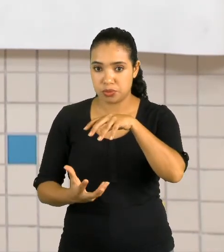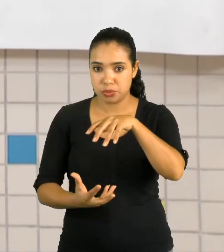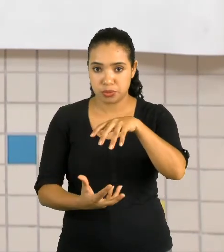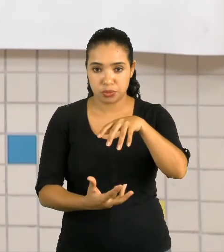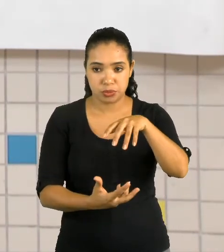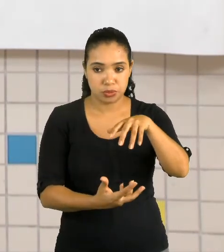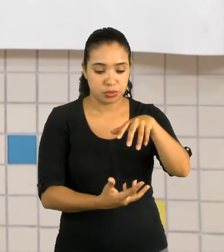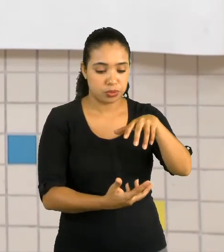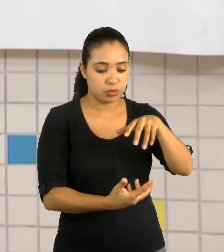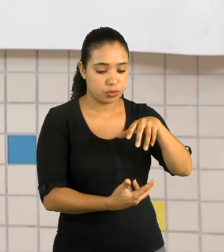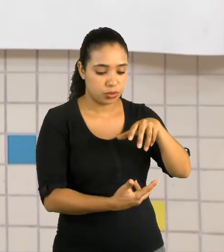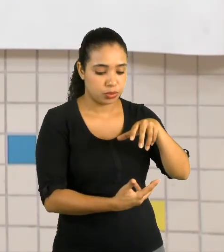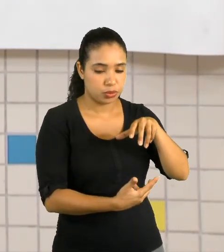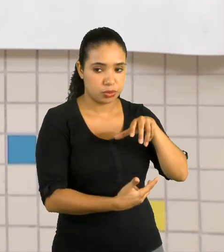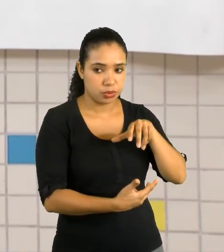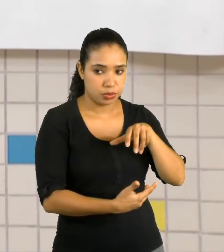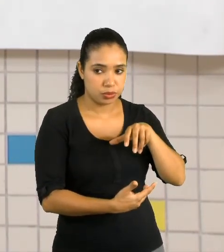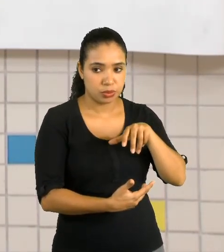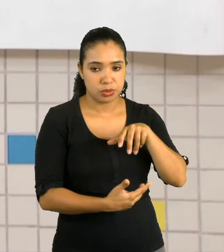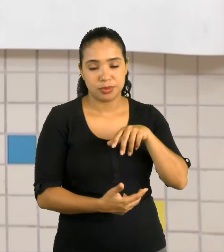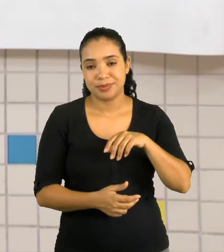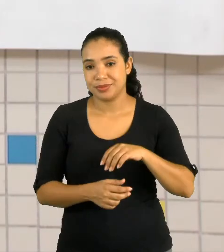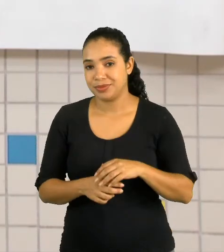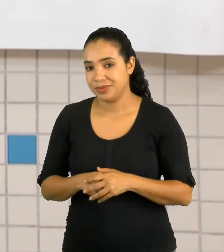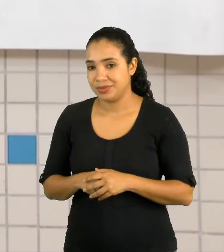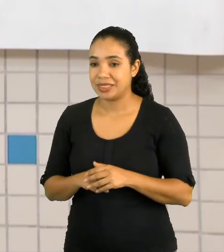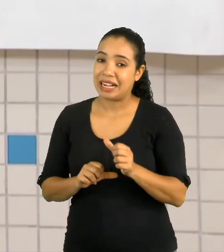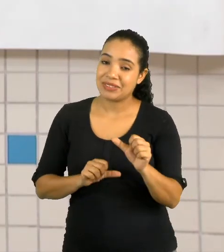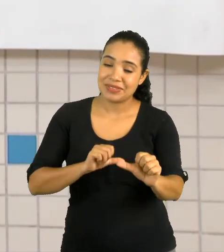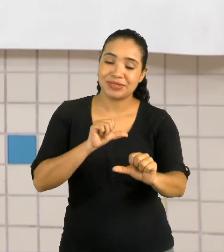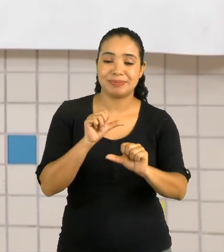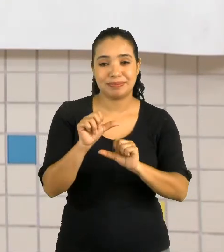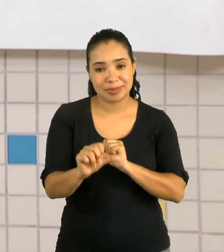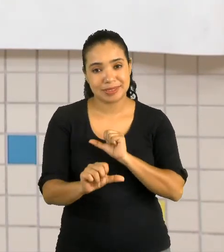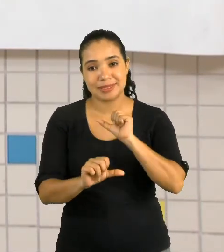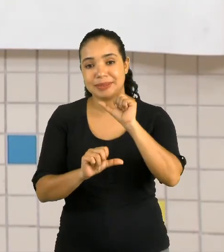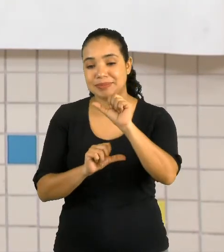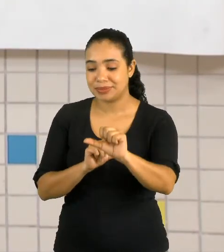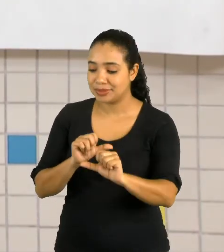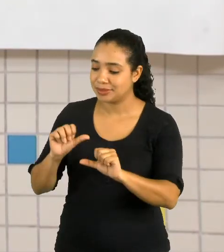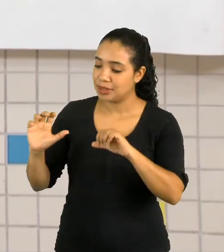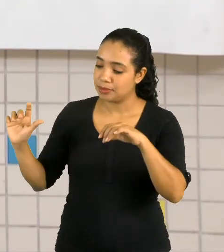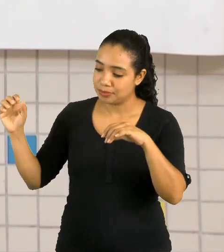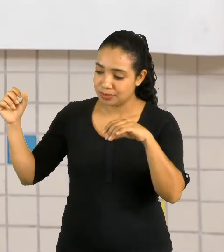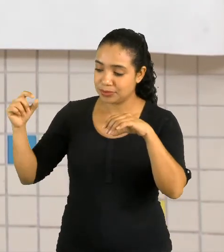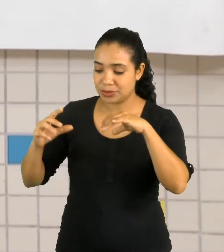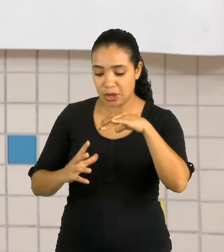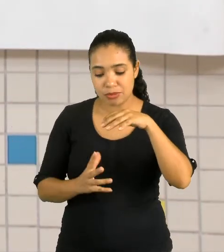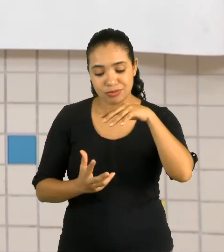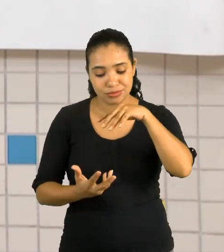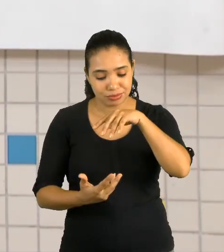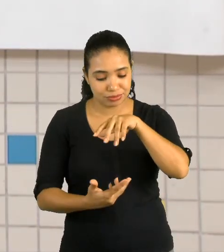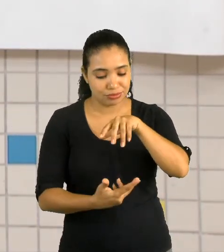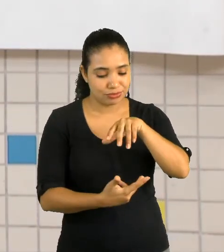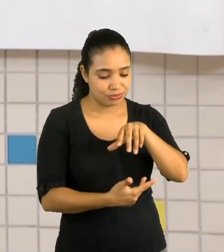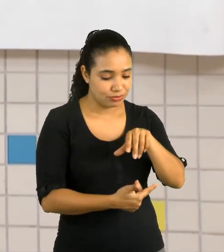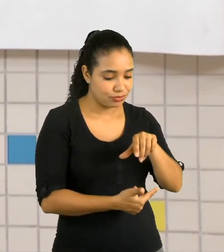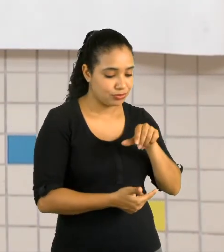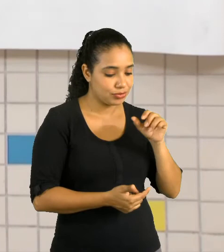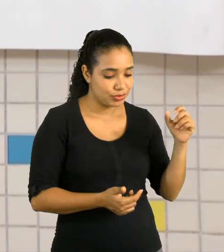se torna dia. E o dia vem surgindo e o Sol aparece